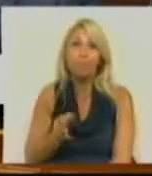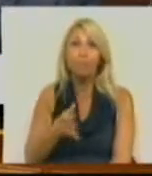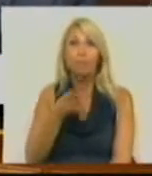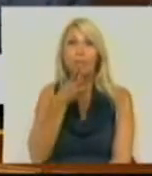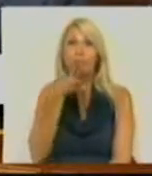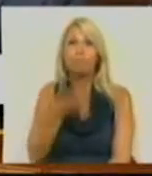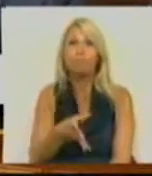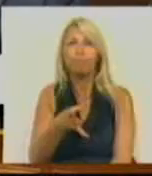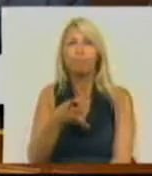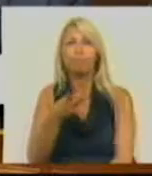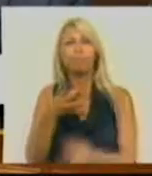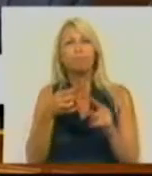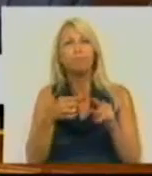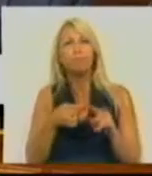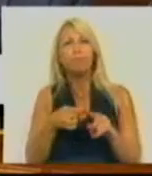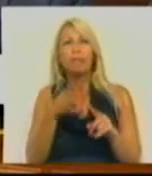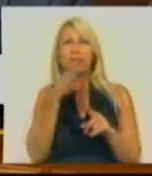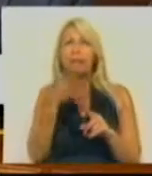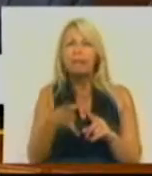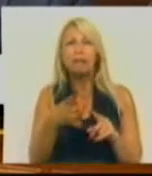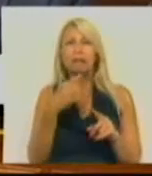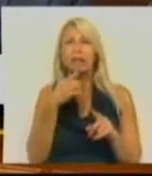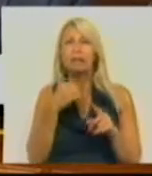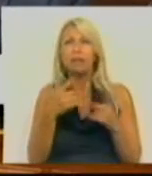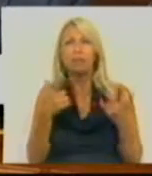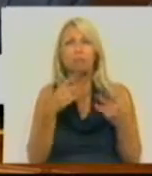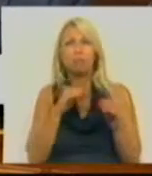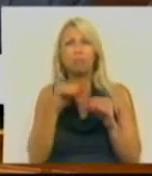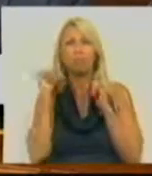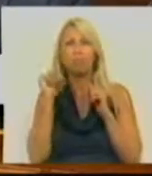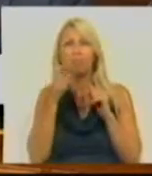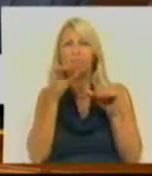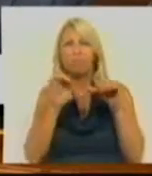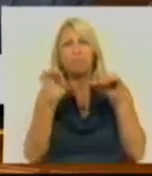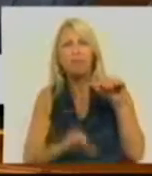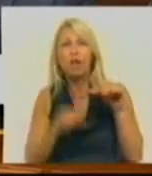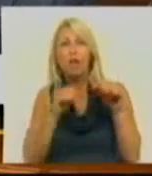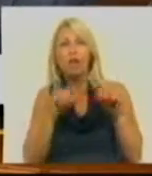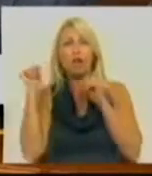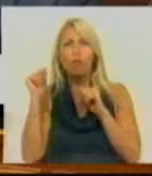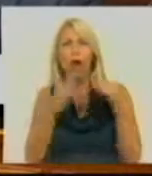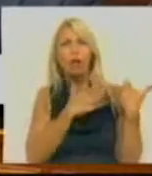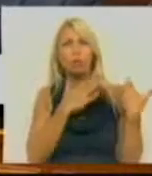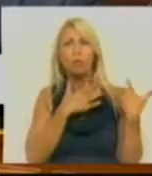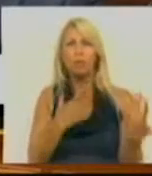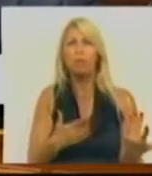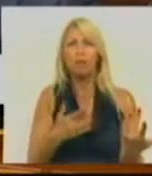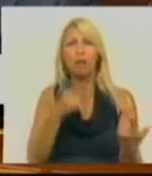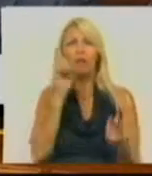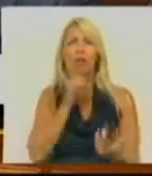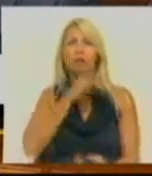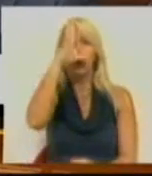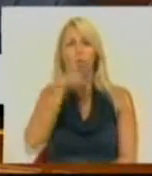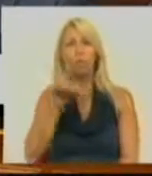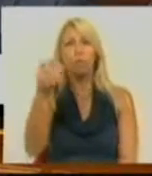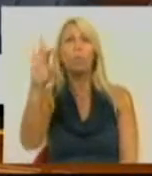a narrativa de fuga à responsabilidade da Sra. Ministra da Justiça e também do PSD. O PSD está há dois anos e